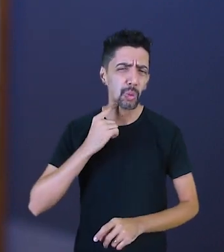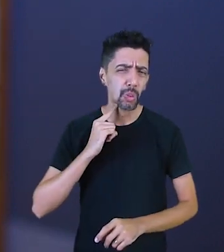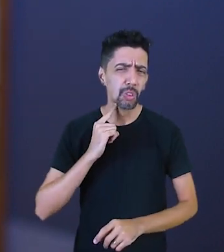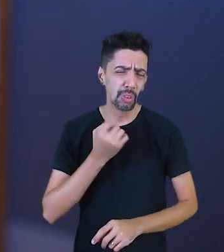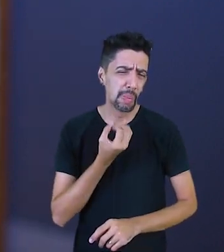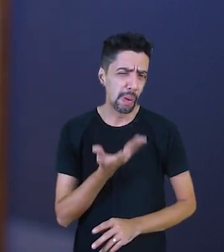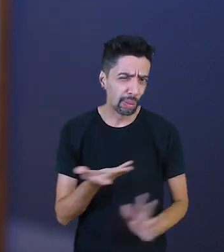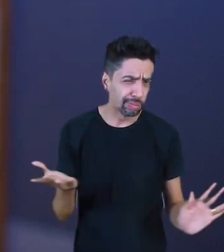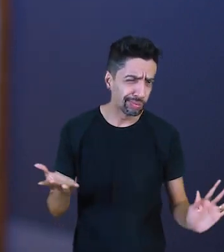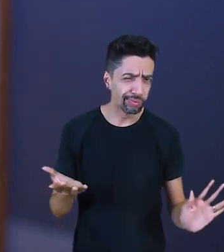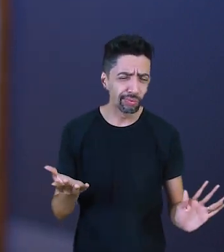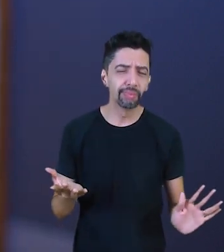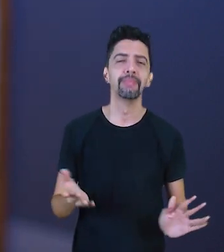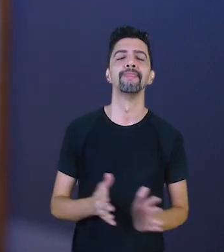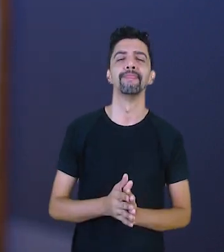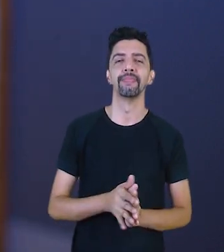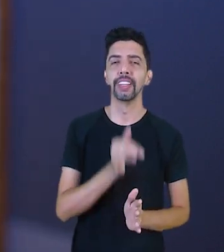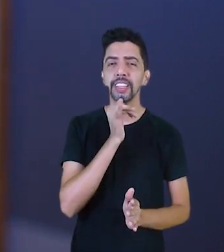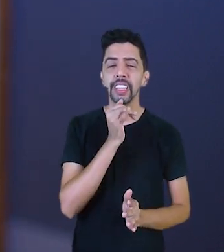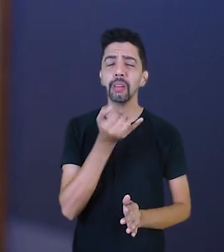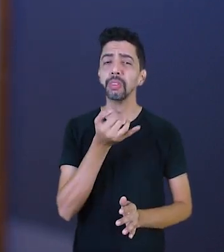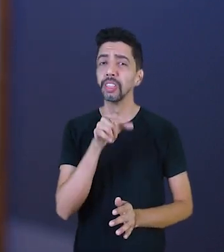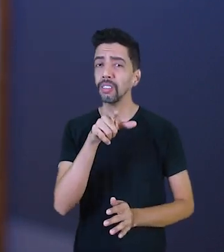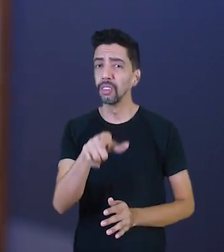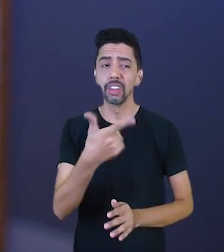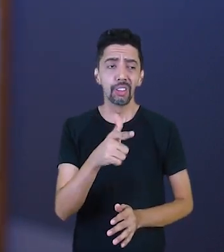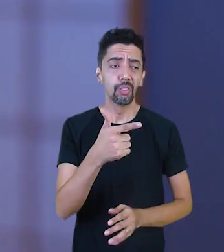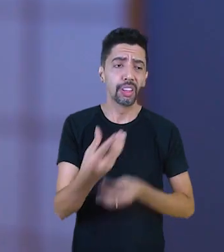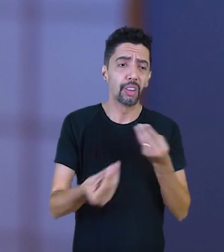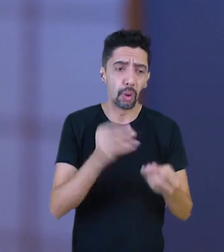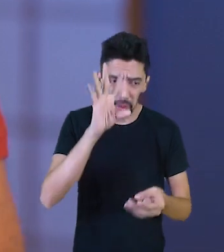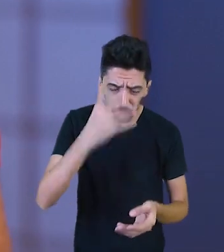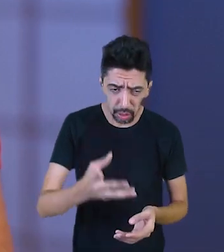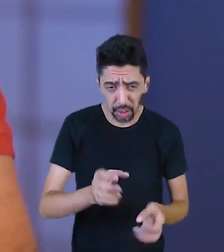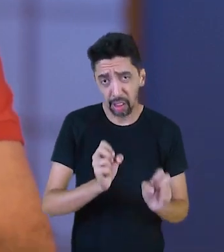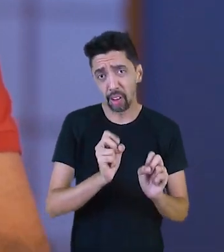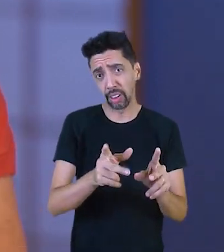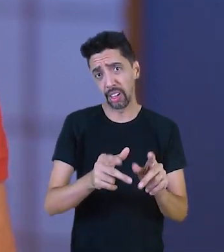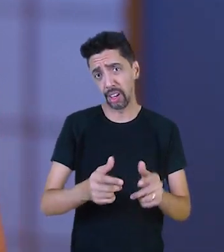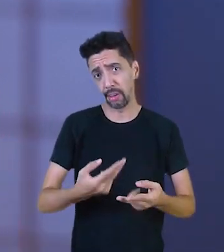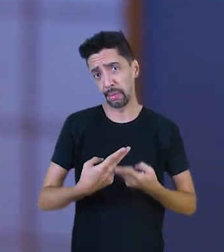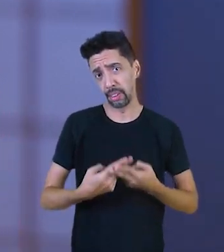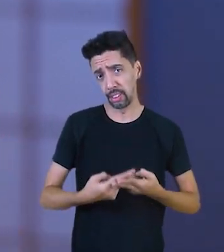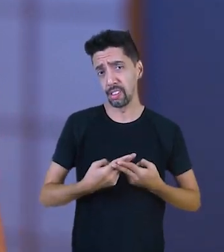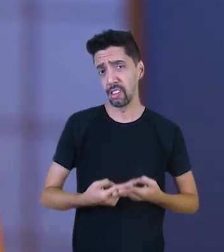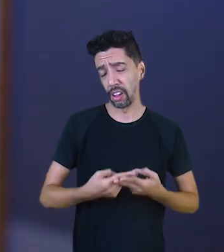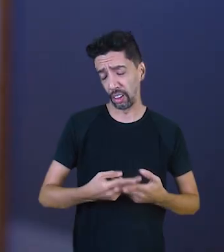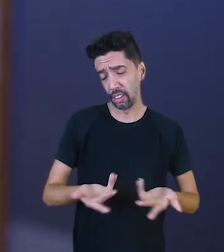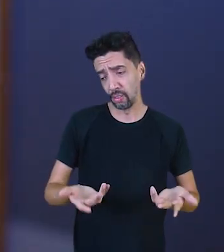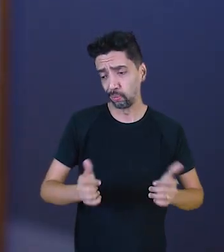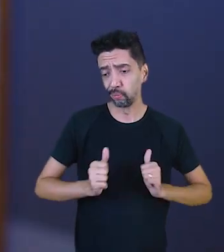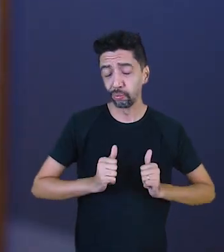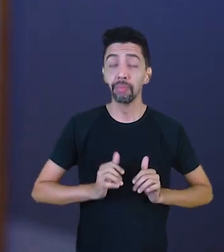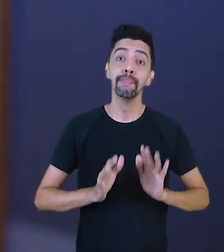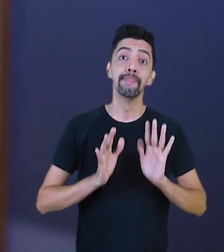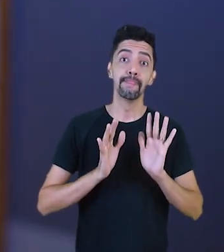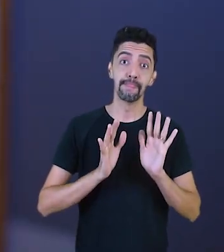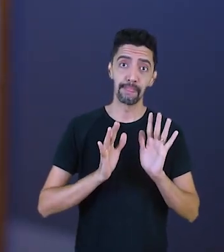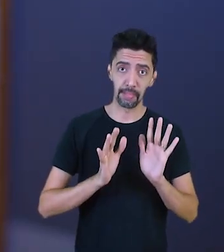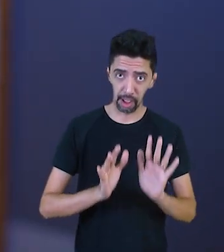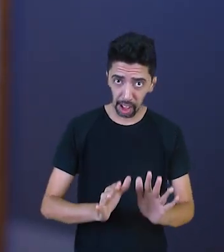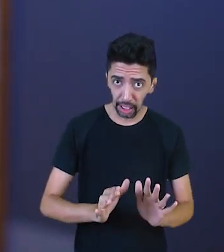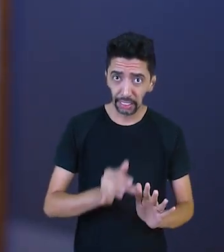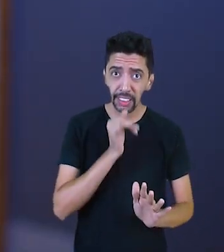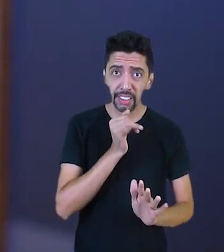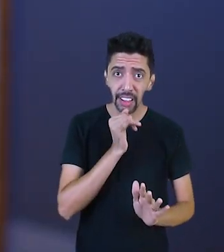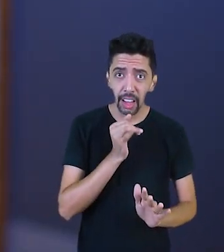alternativa, vai deixar o seu nome ser negativado, sim. Ir para o nome sujo, com o SPC, sim. Agora, você não pode